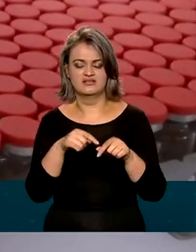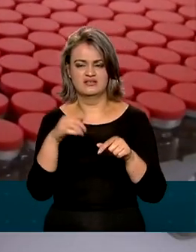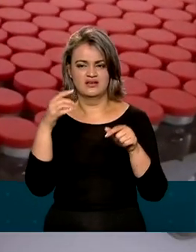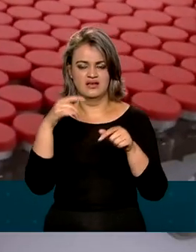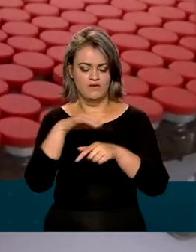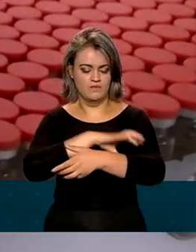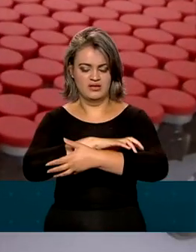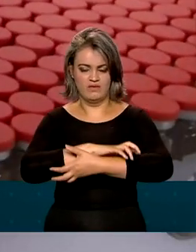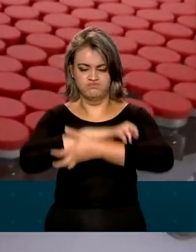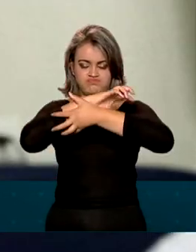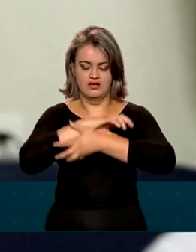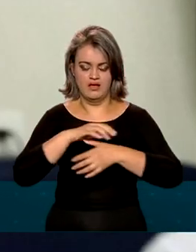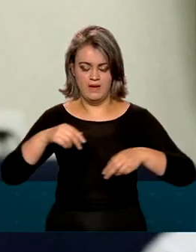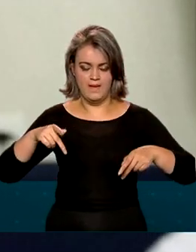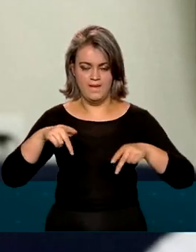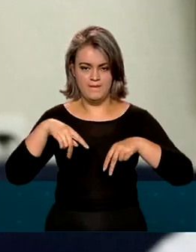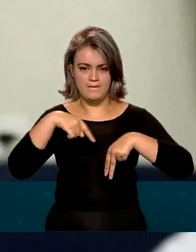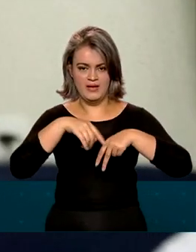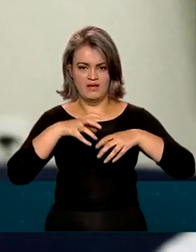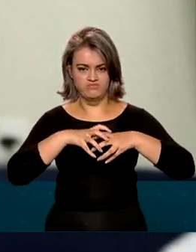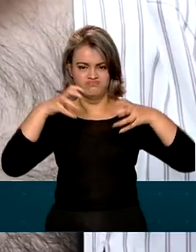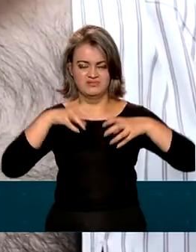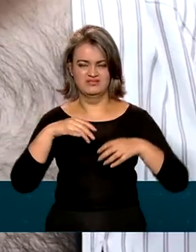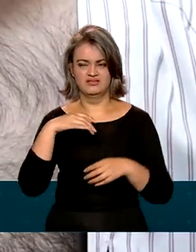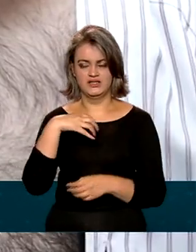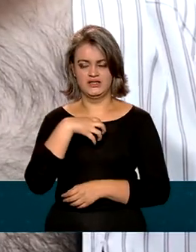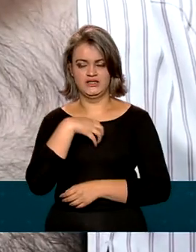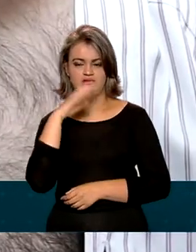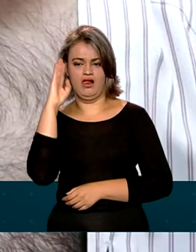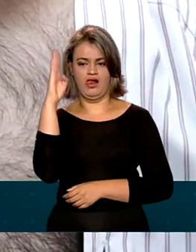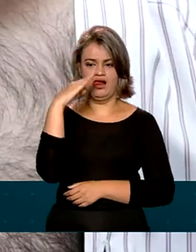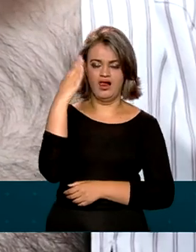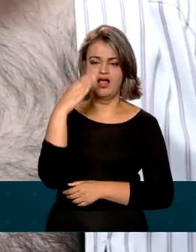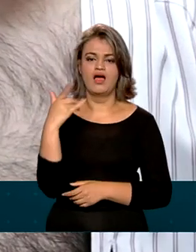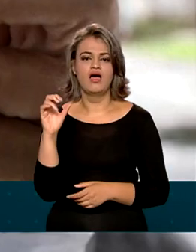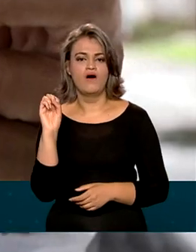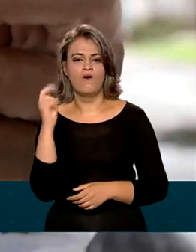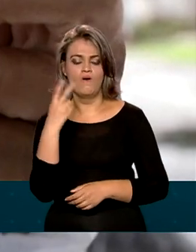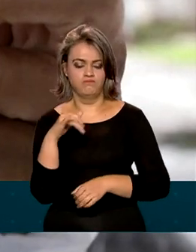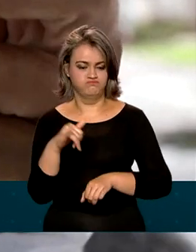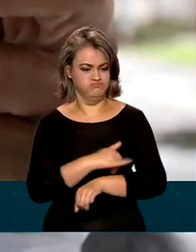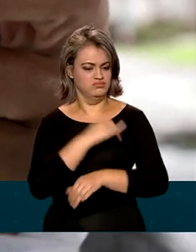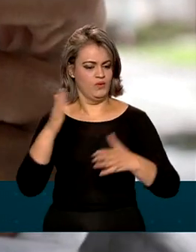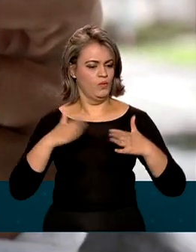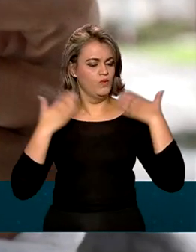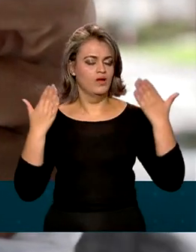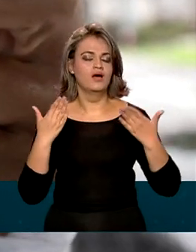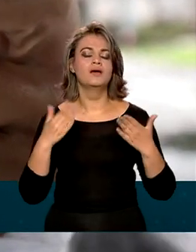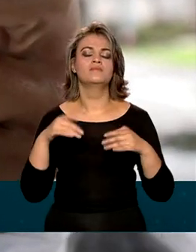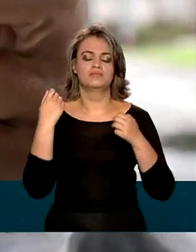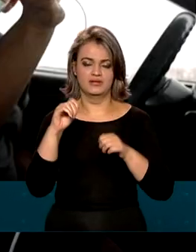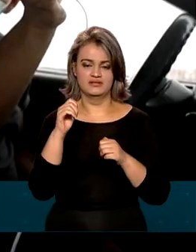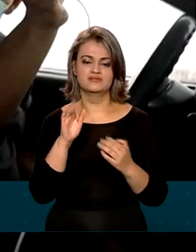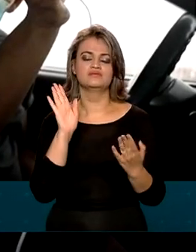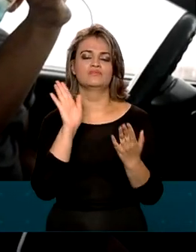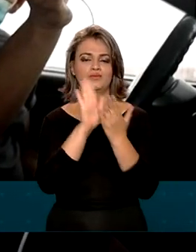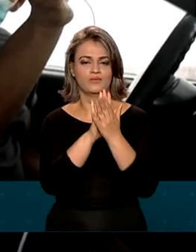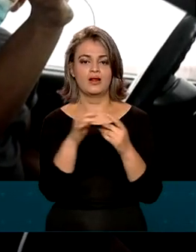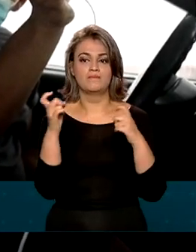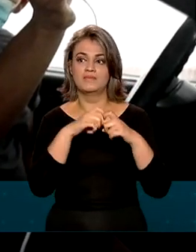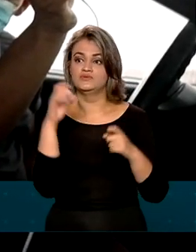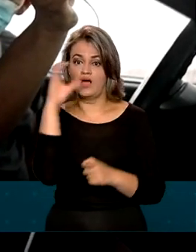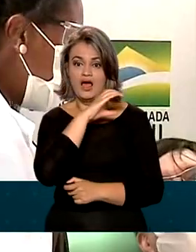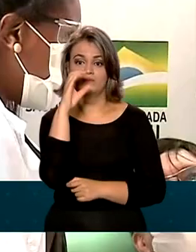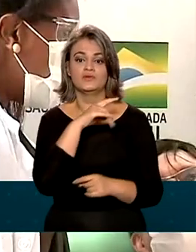rápido dos braços e das pernas sensação de desmaio ou algum tipo de aumento de peso repentino devem procurar assistência médica